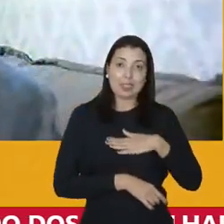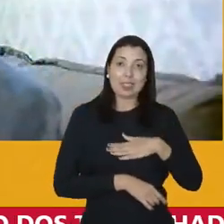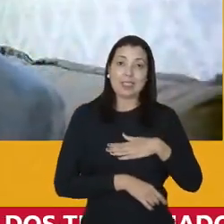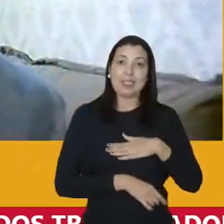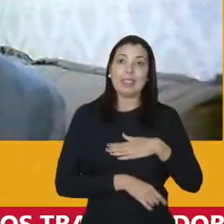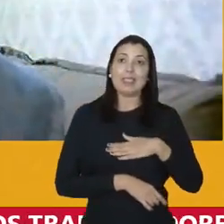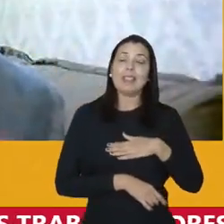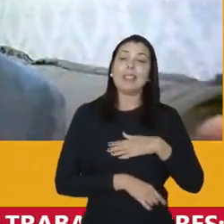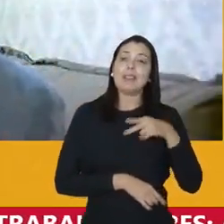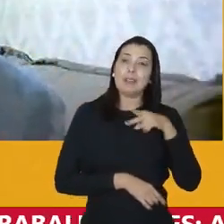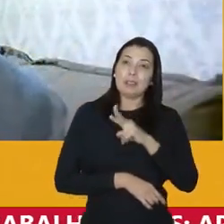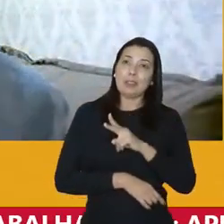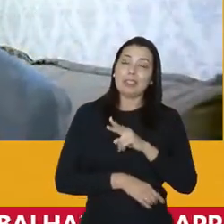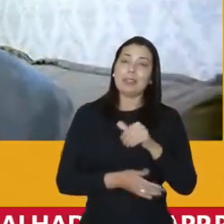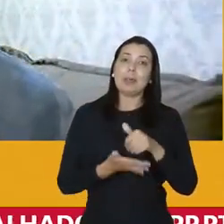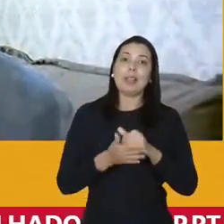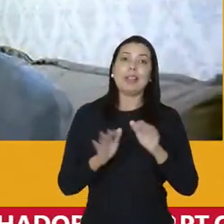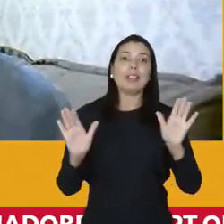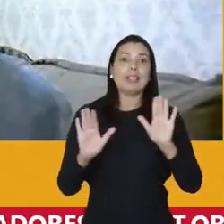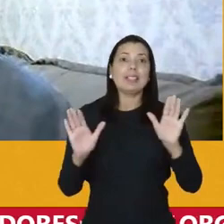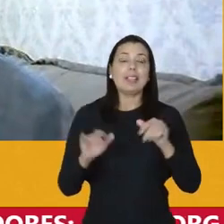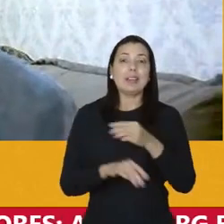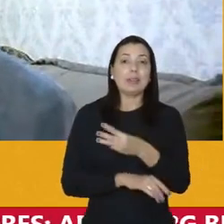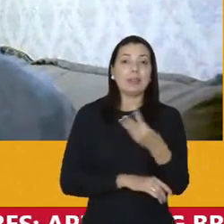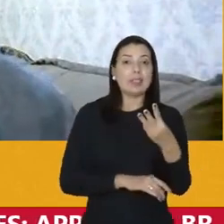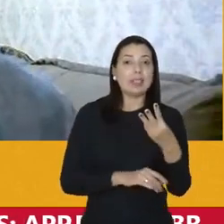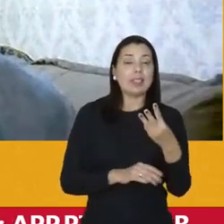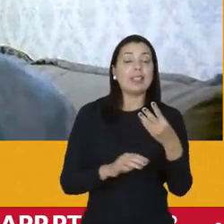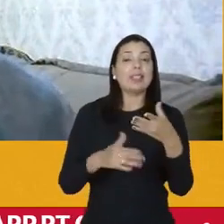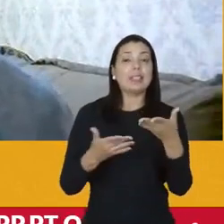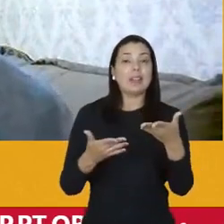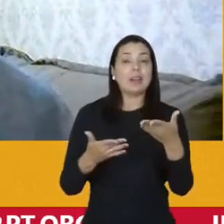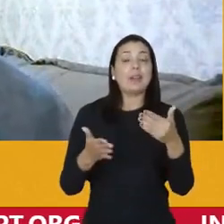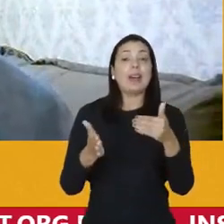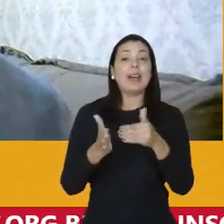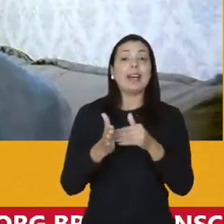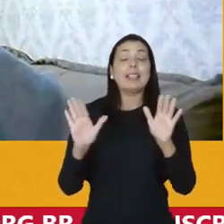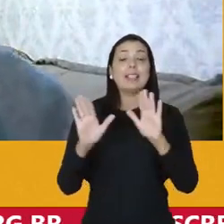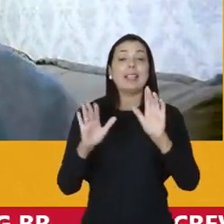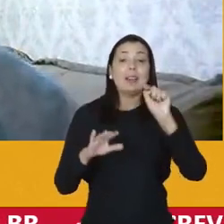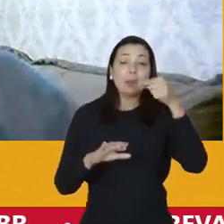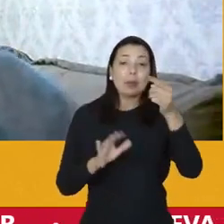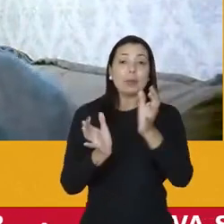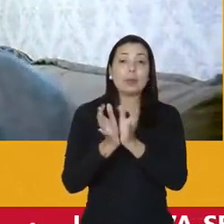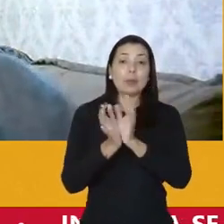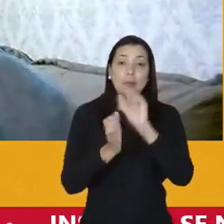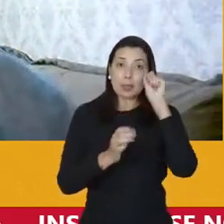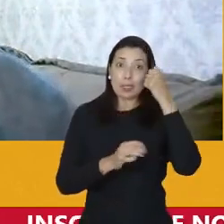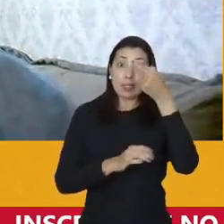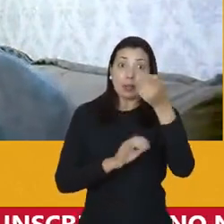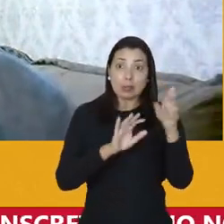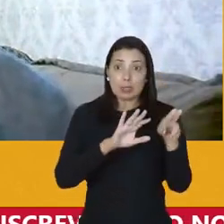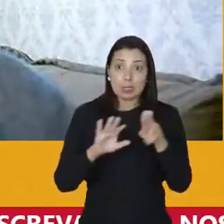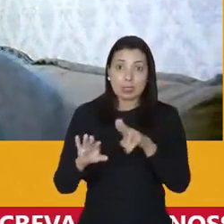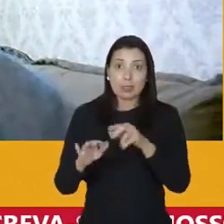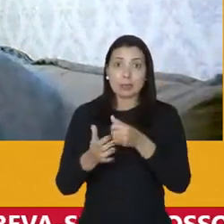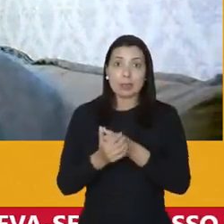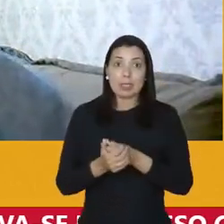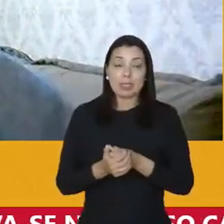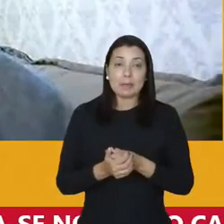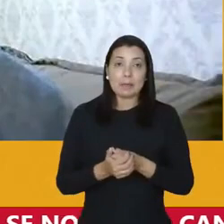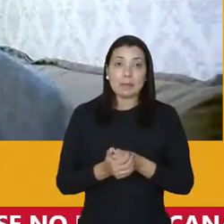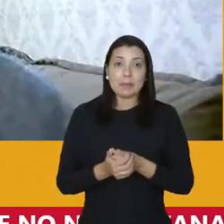tela continuasse assim para a gente despedir os três de todo mundo até o próximo Liga Preta na próxima semana até mais